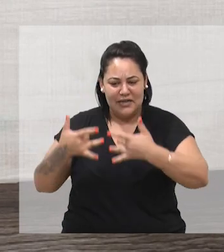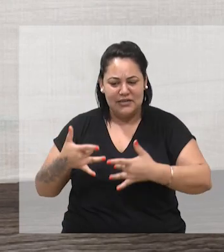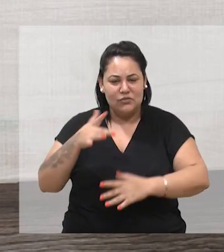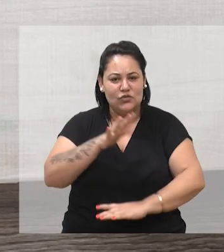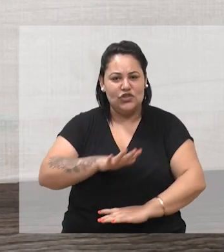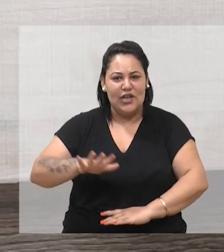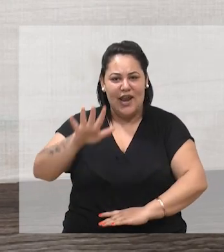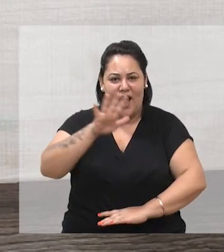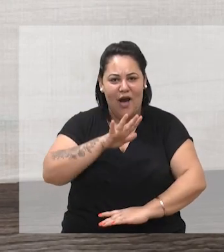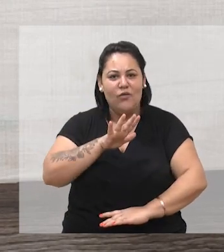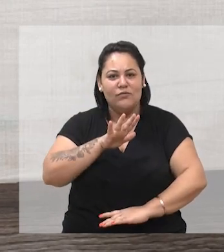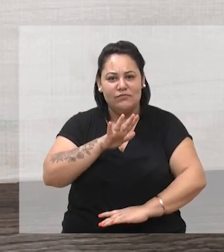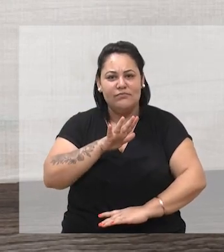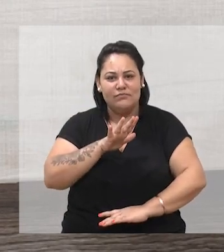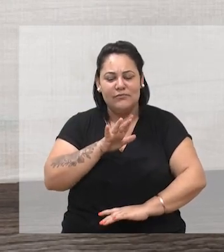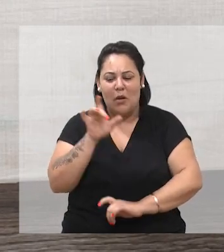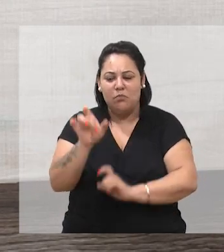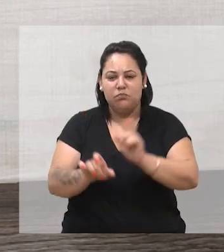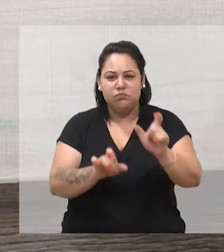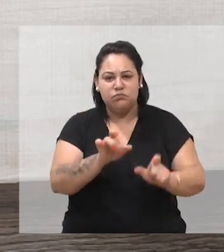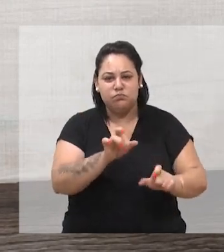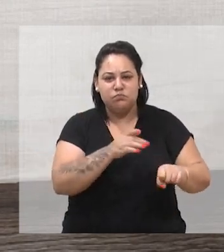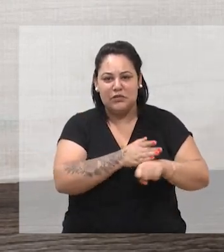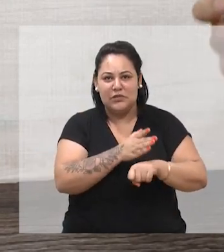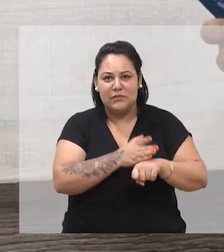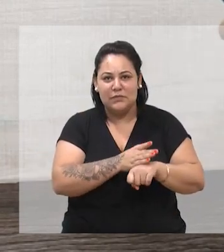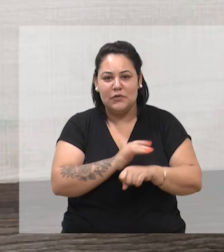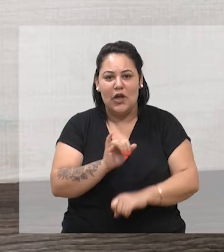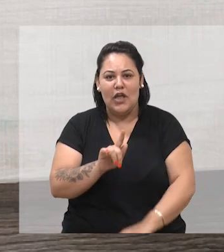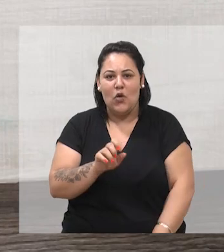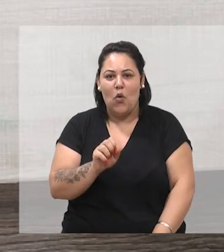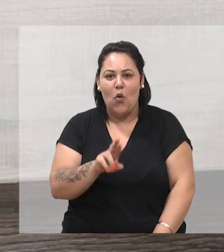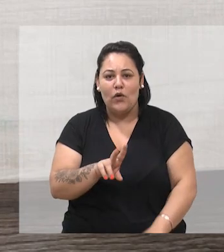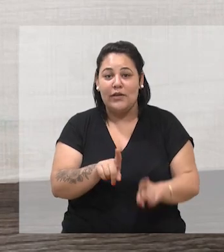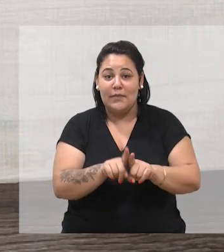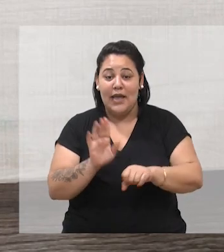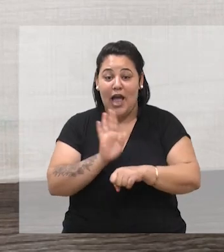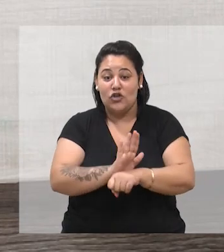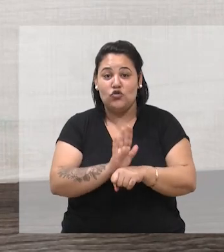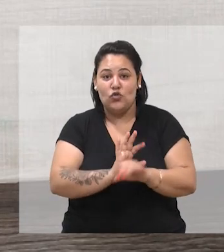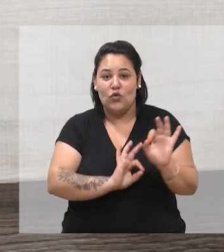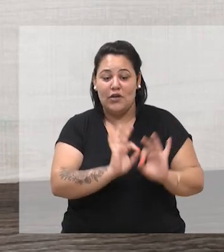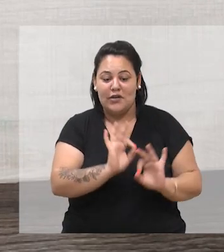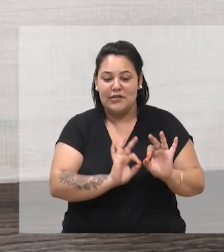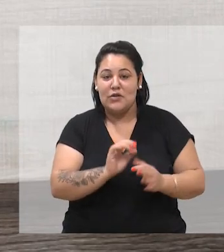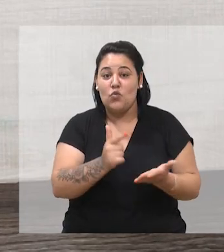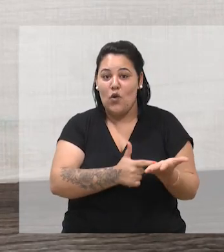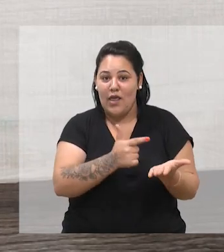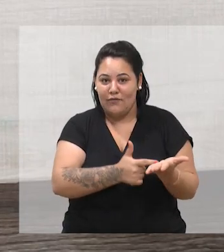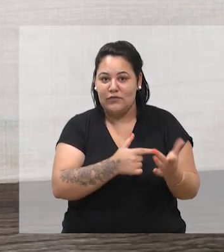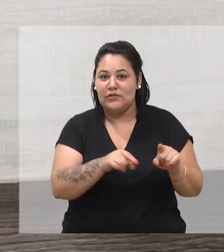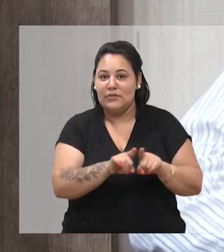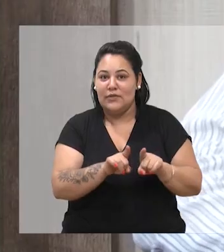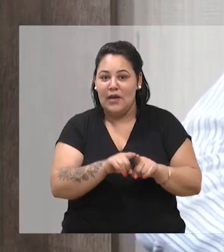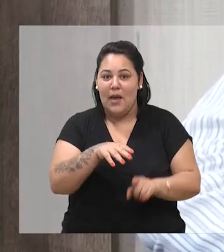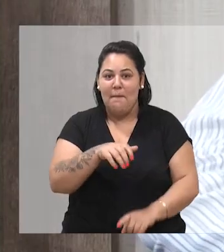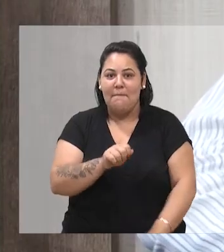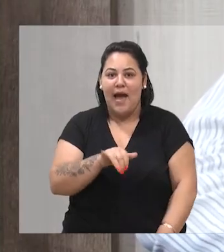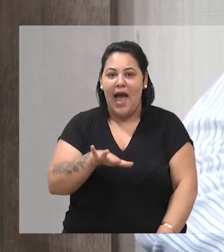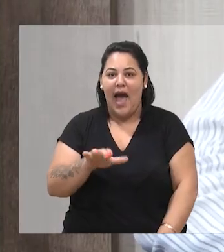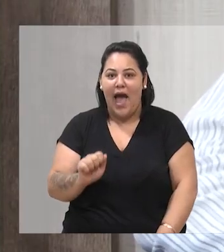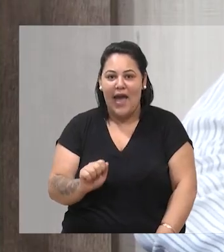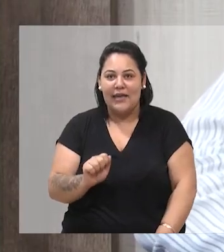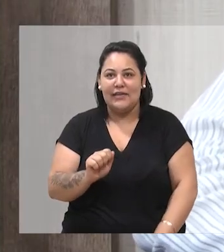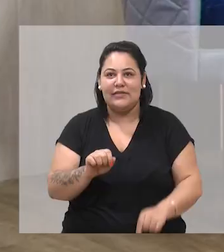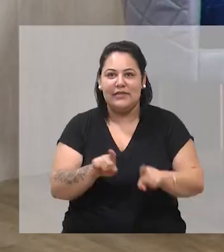questão assim, apenas dizer, ó, é bom ler, é bom ler tudo. Mas tudo de acordo com a faixa etária, digamos